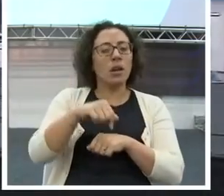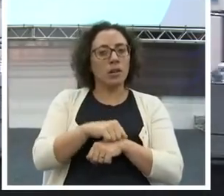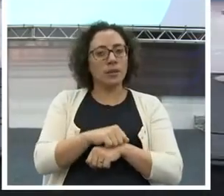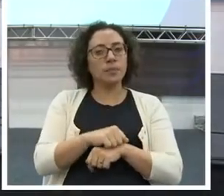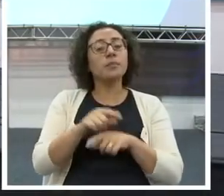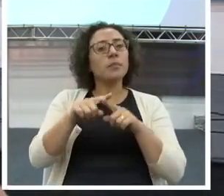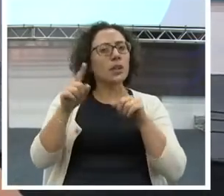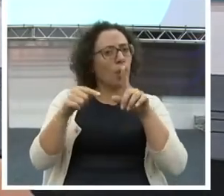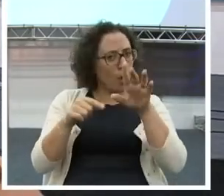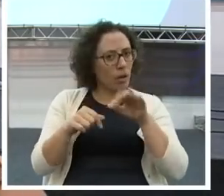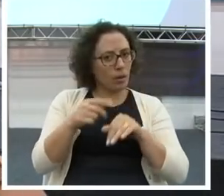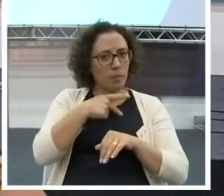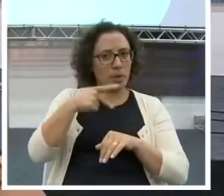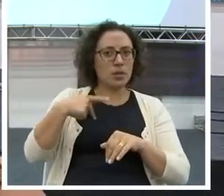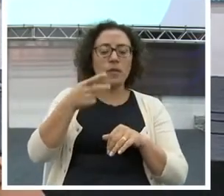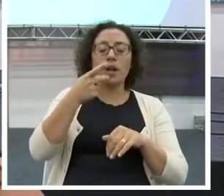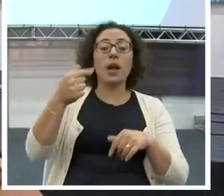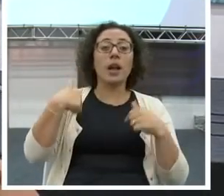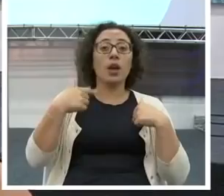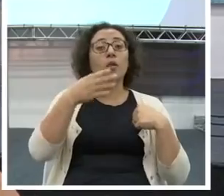Eu fui com o Roberto na Montblanc.